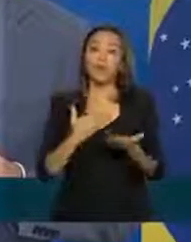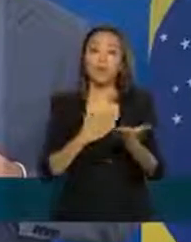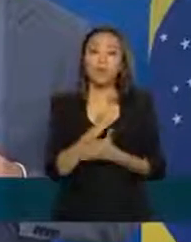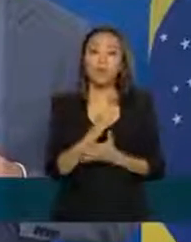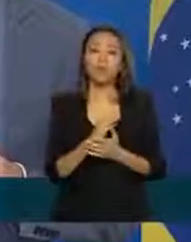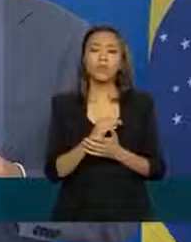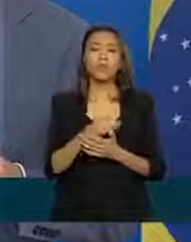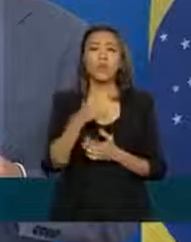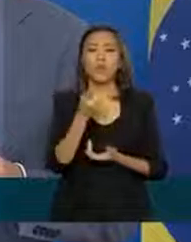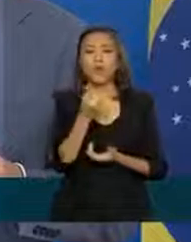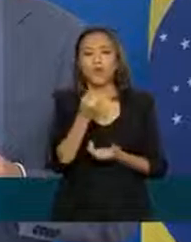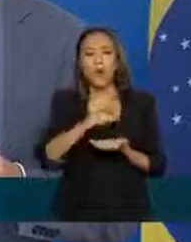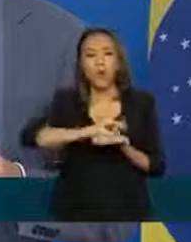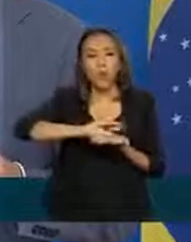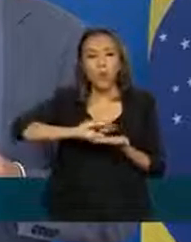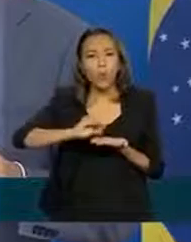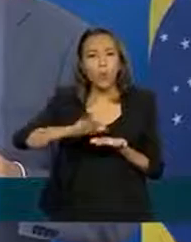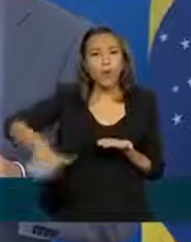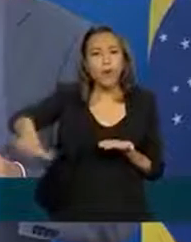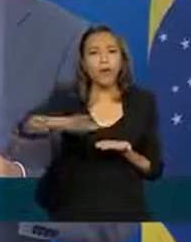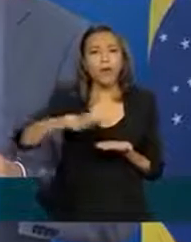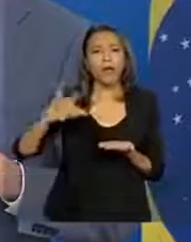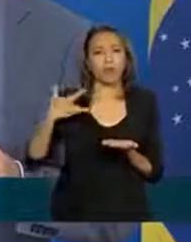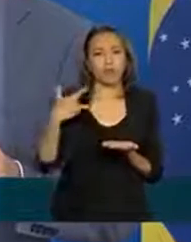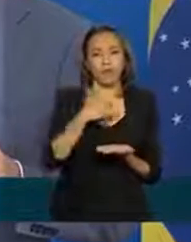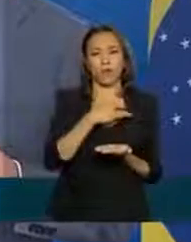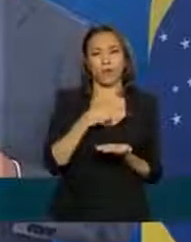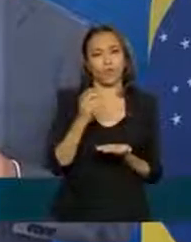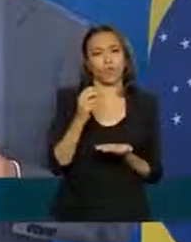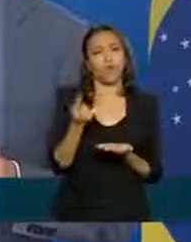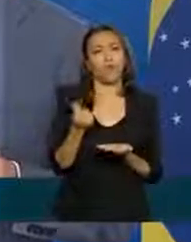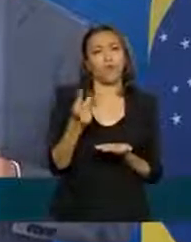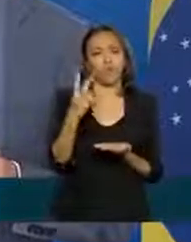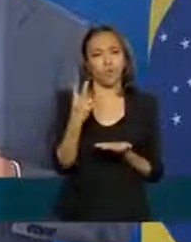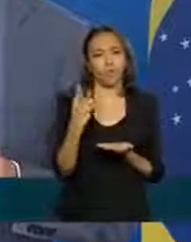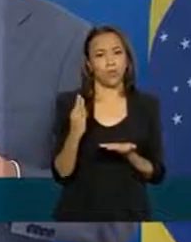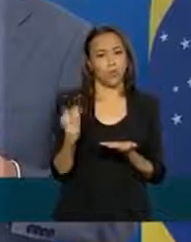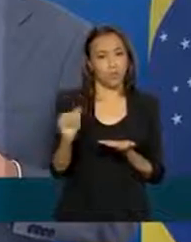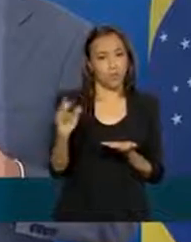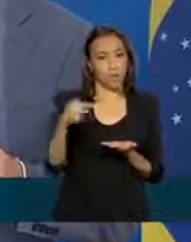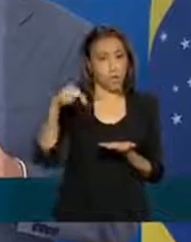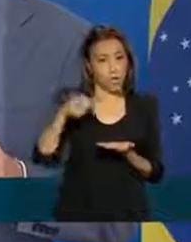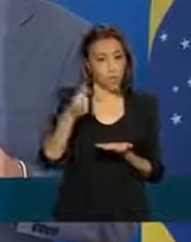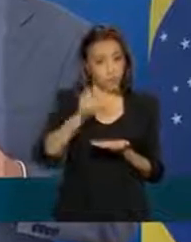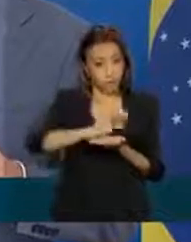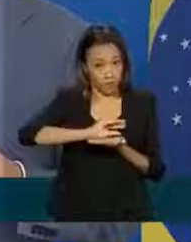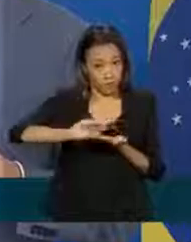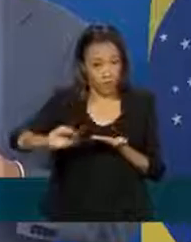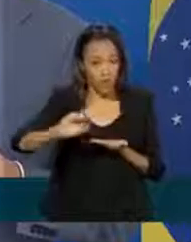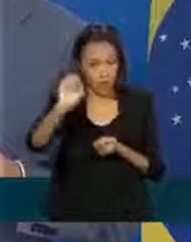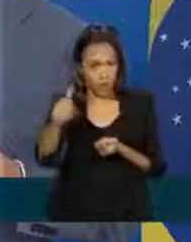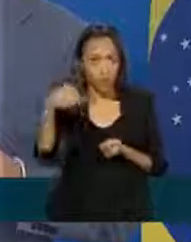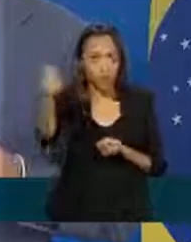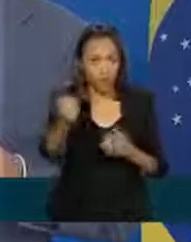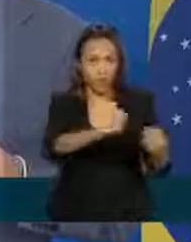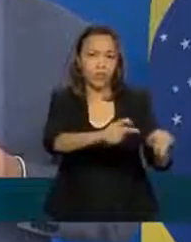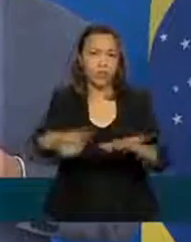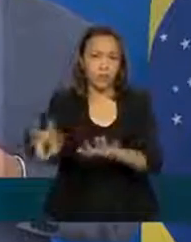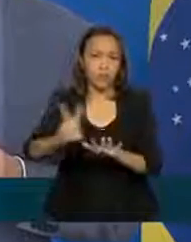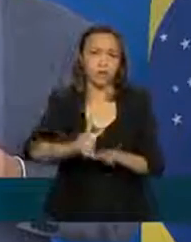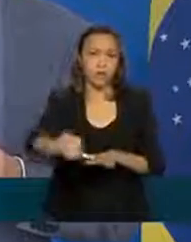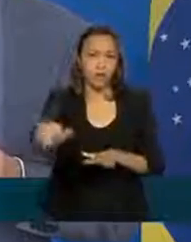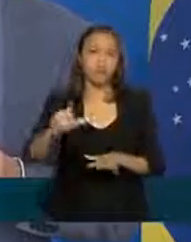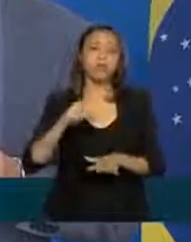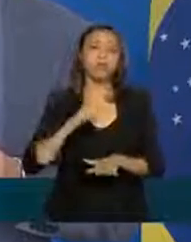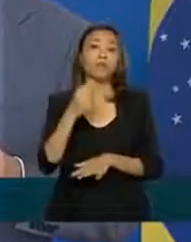de saúde no valor de até 2 bilhões de reais então essa linha vai passar a ser disponibilizada na semana que vem já temos